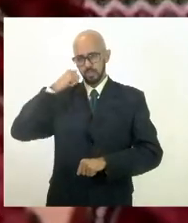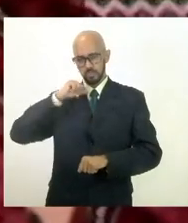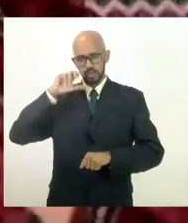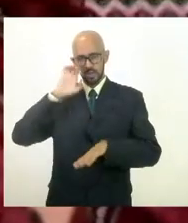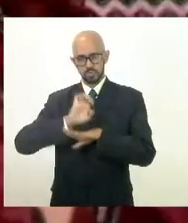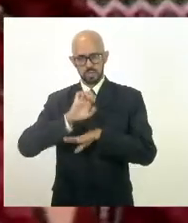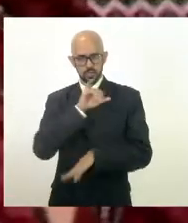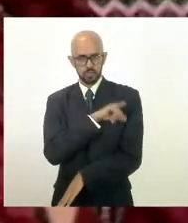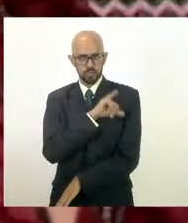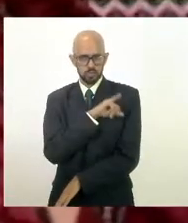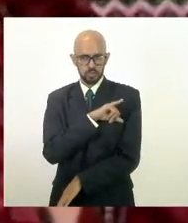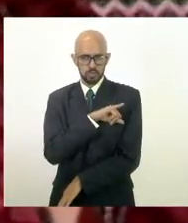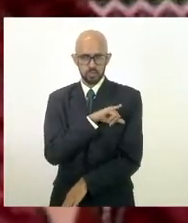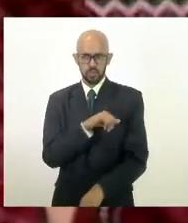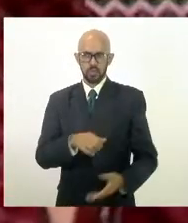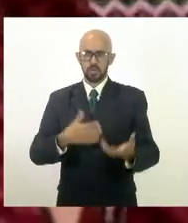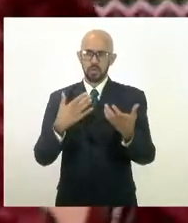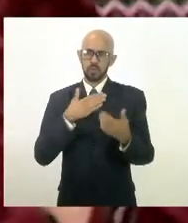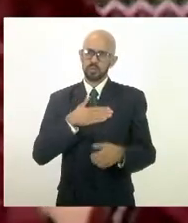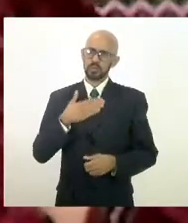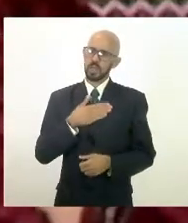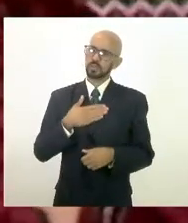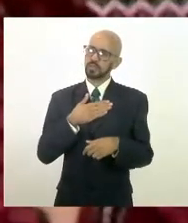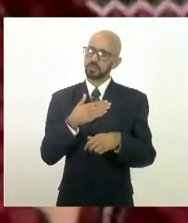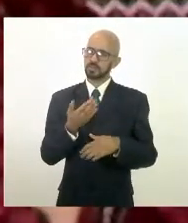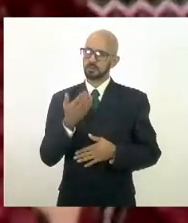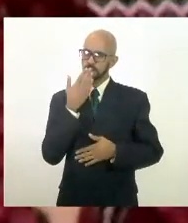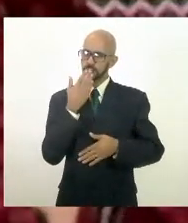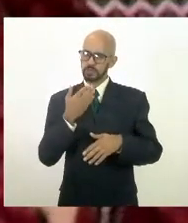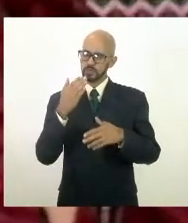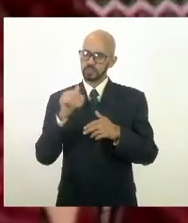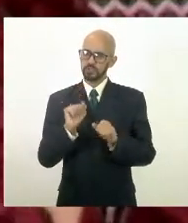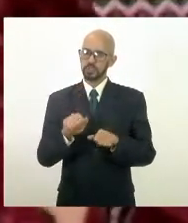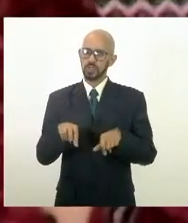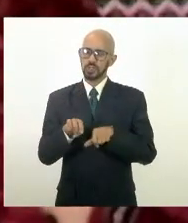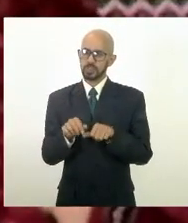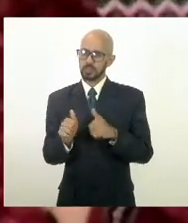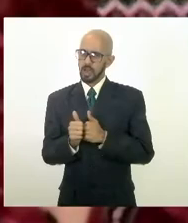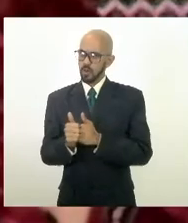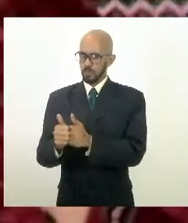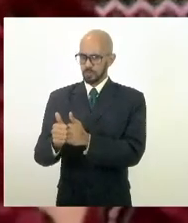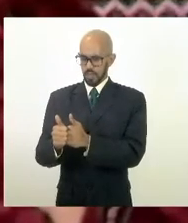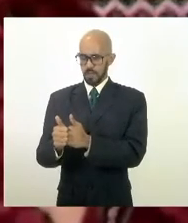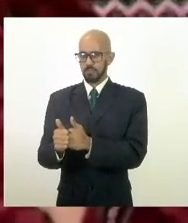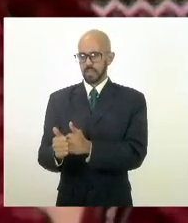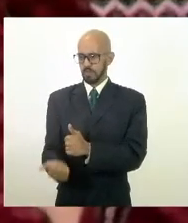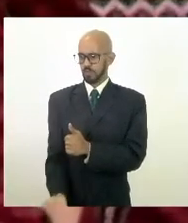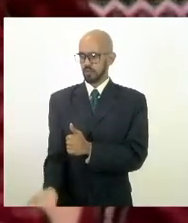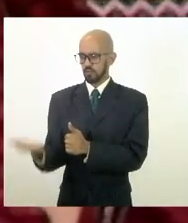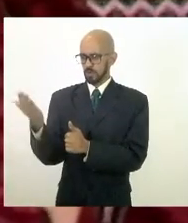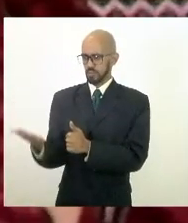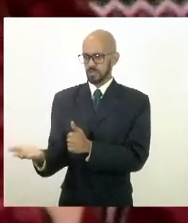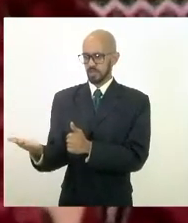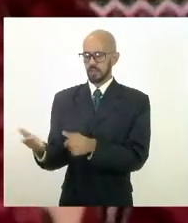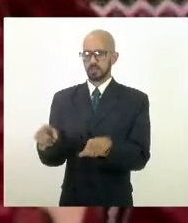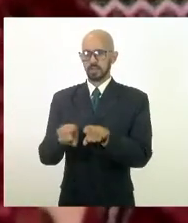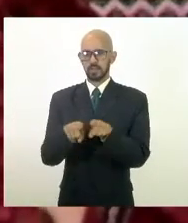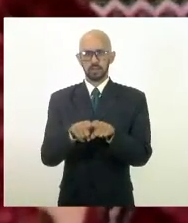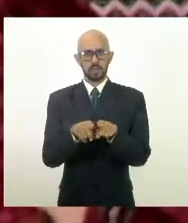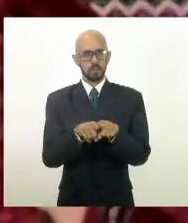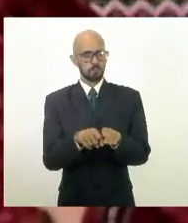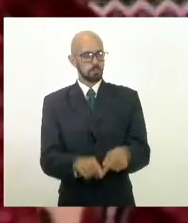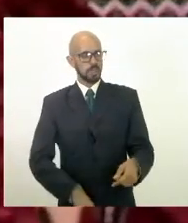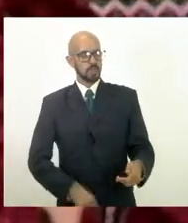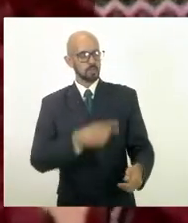Rio de Janeiro então eu gostaria muito de solicitar essa mediação de vossa excelência e também do deputado Márcio